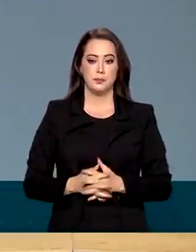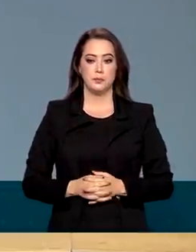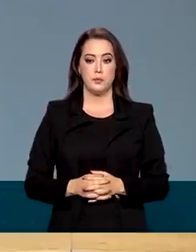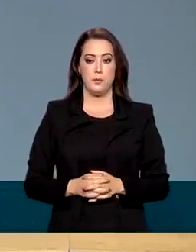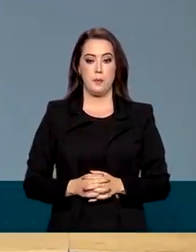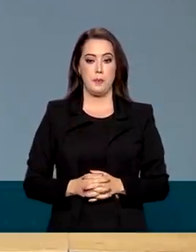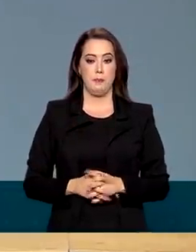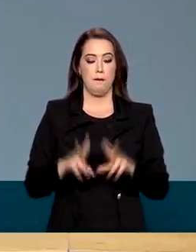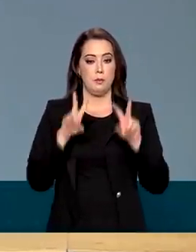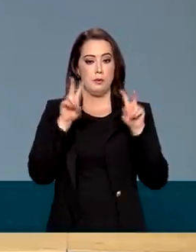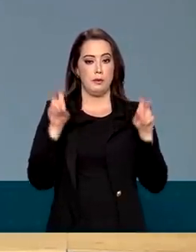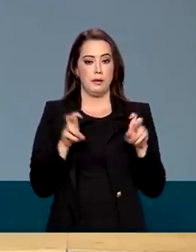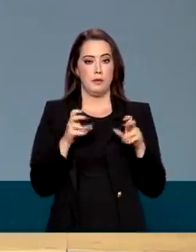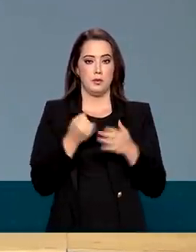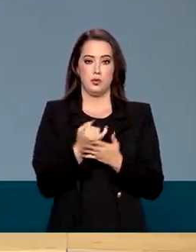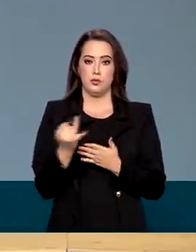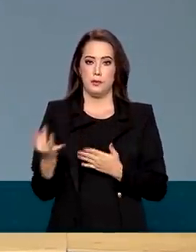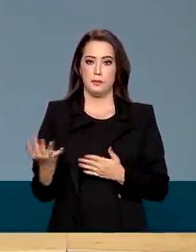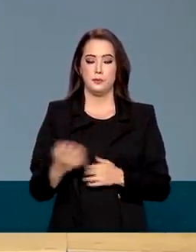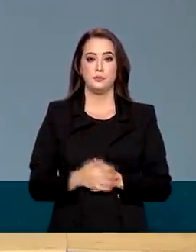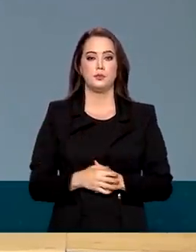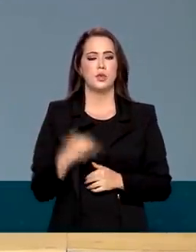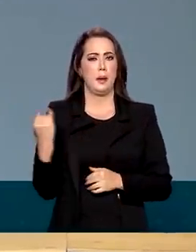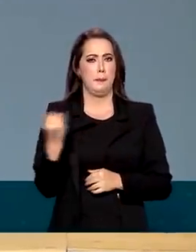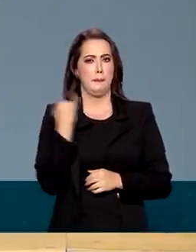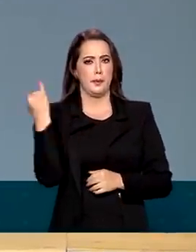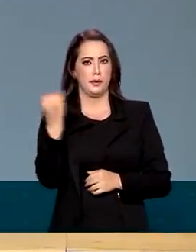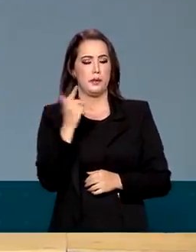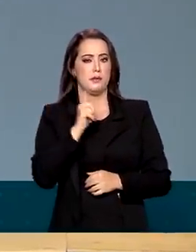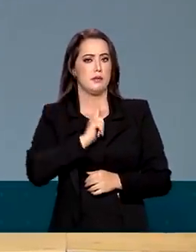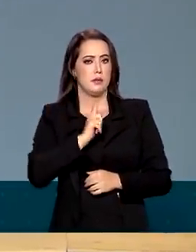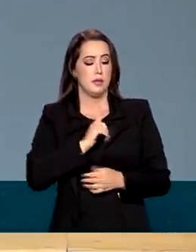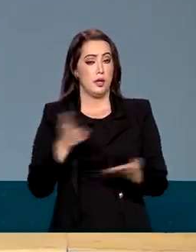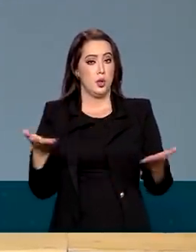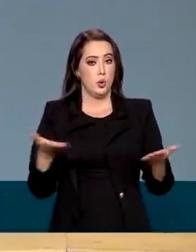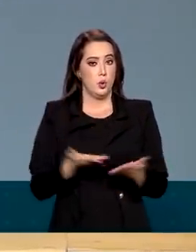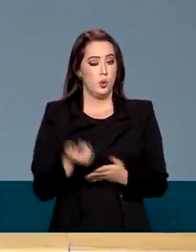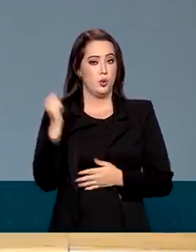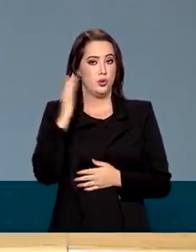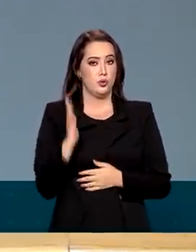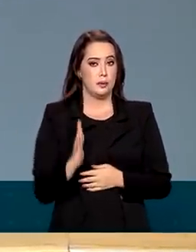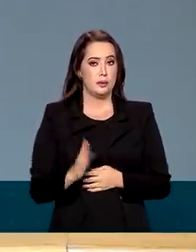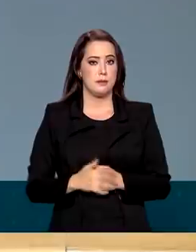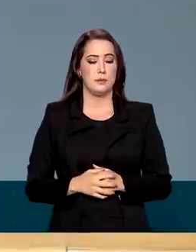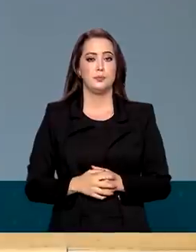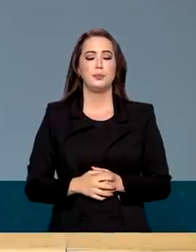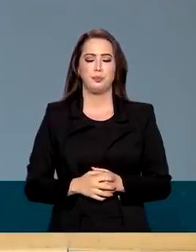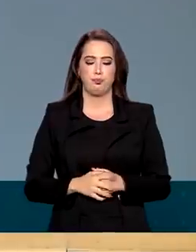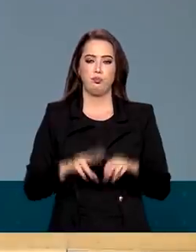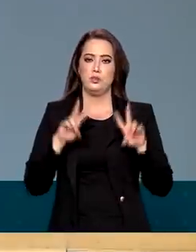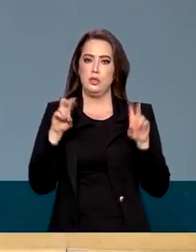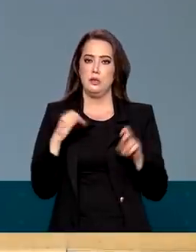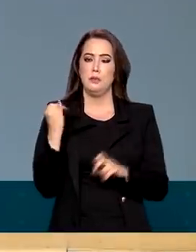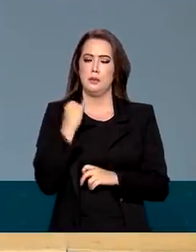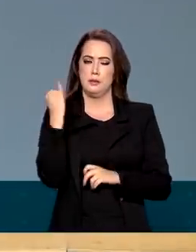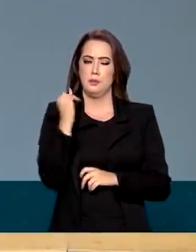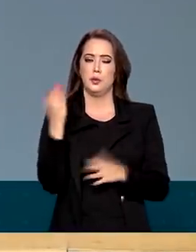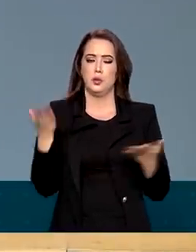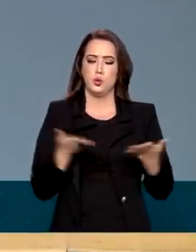sobre algumas coisas importantes que estão acontecendo no momento brasileiro. São realmente importantes.